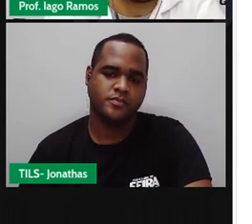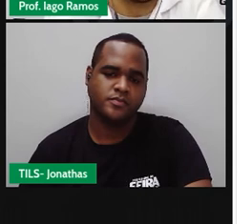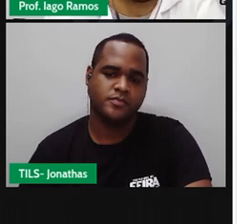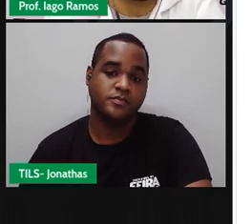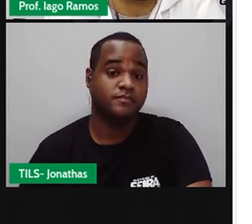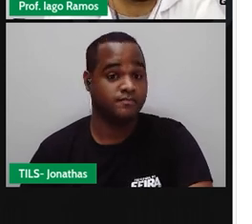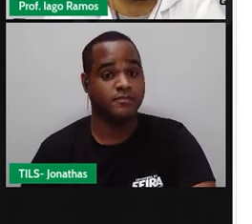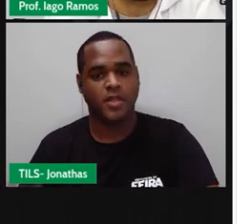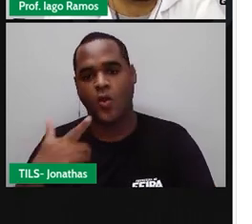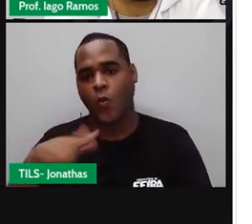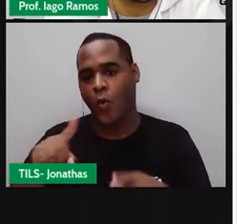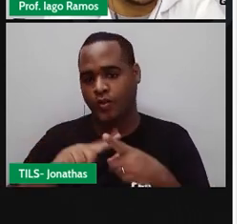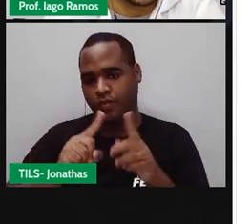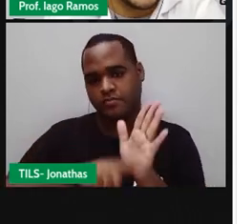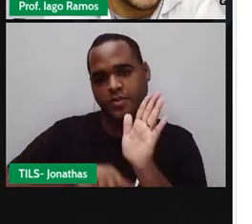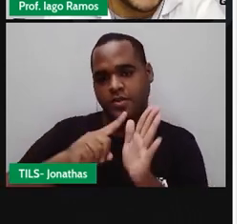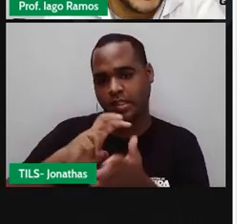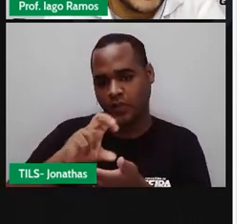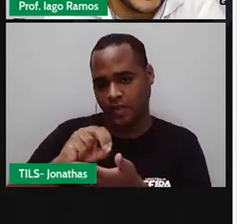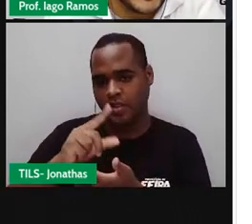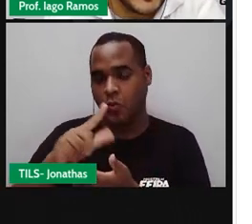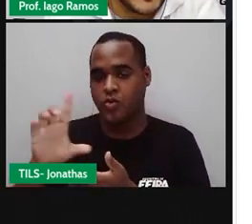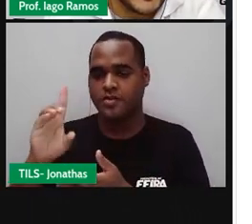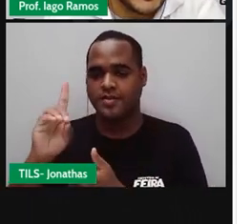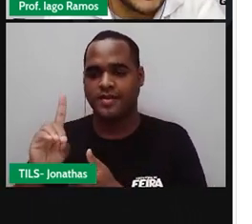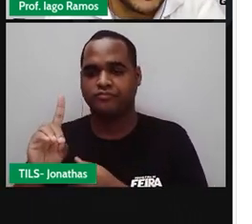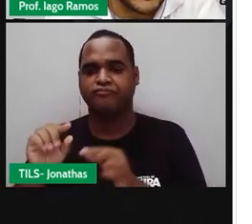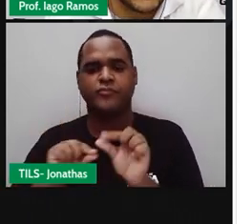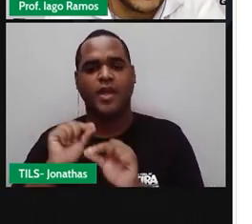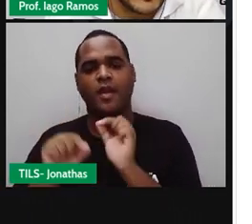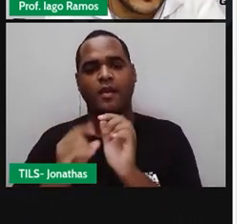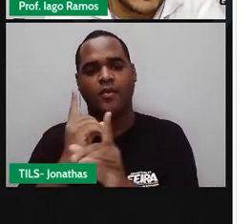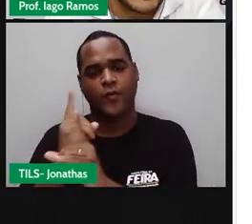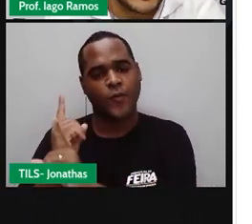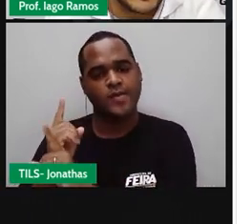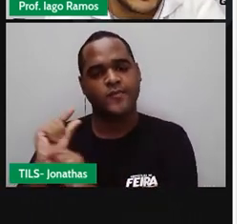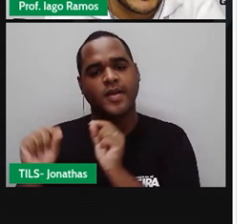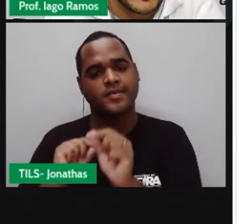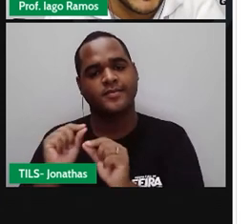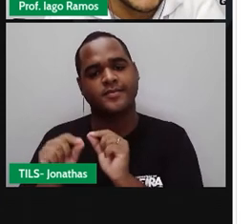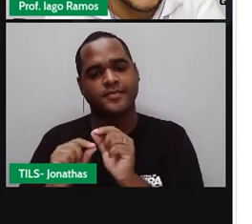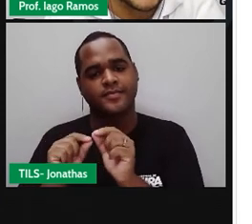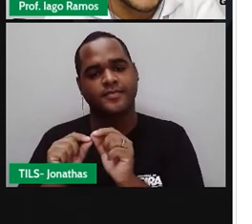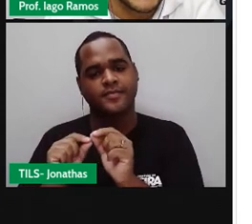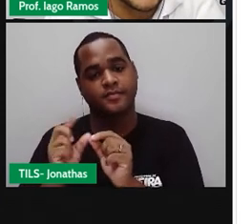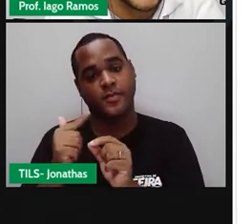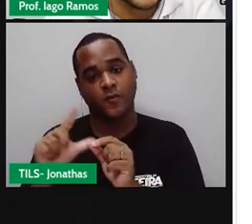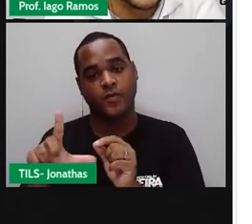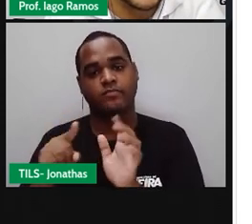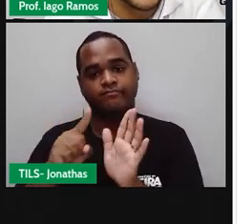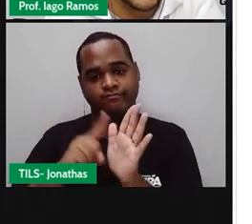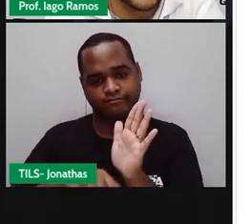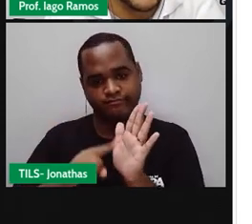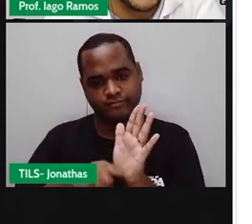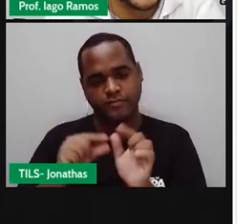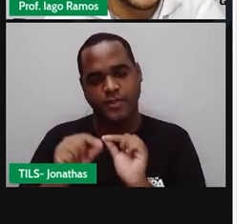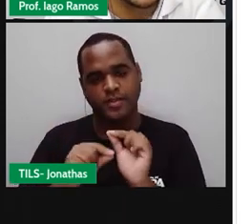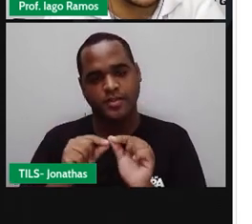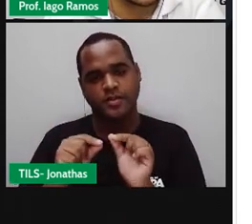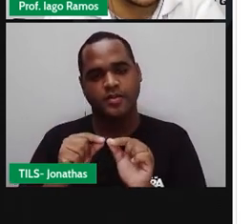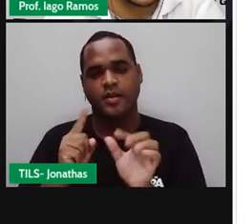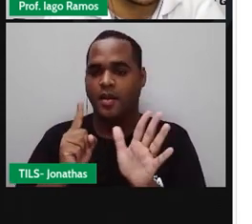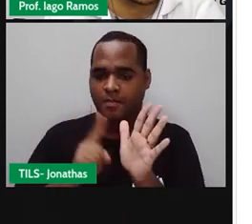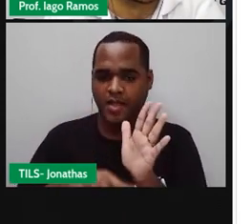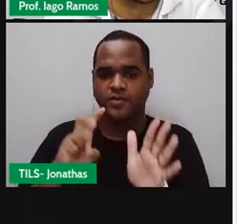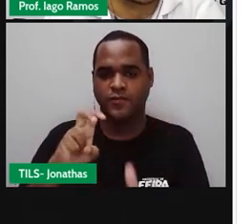depois do menos 150, a direita, quem é que a gente vai encontrar? Ainda dos negativos, o menos